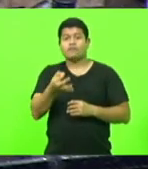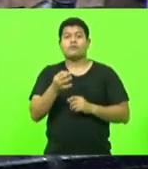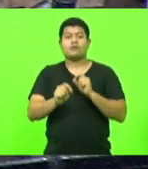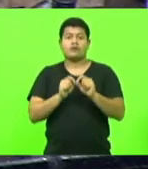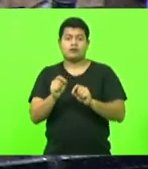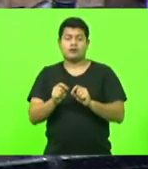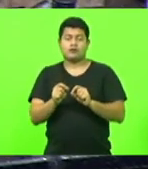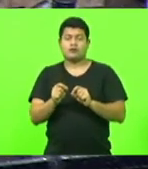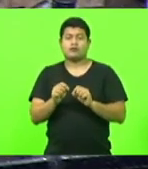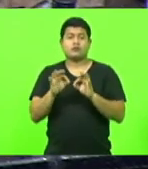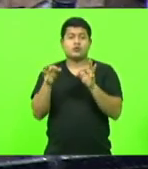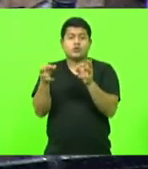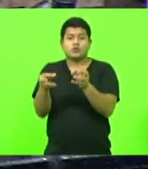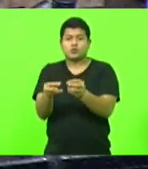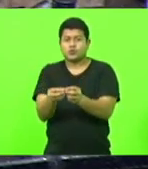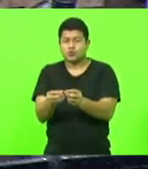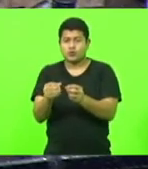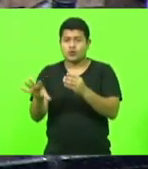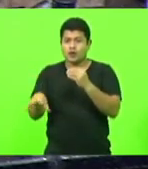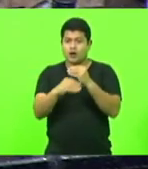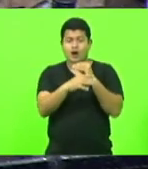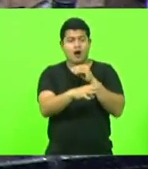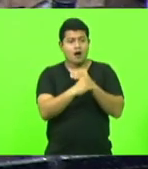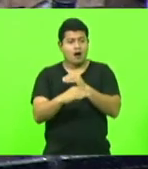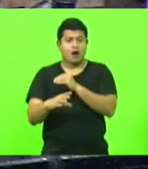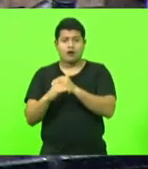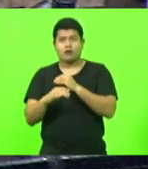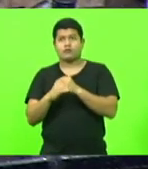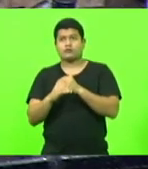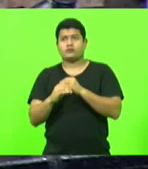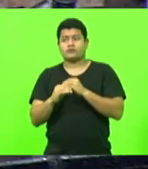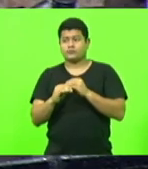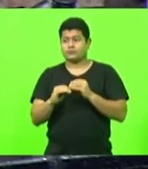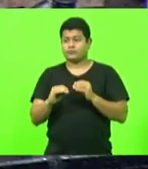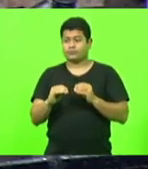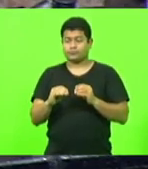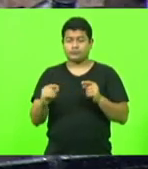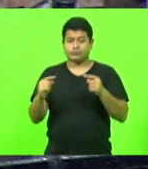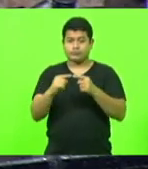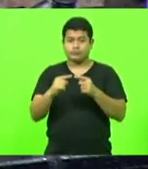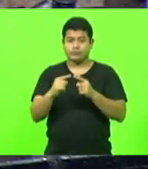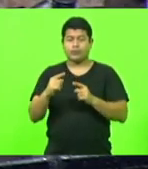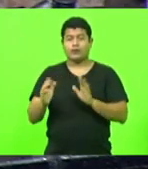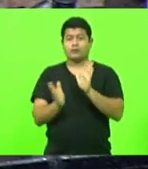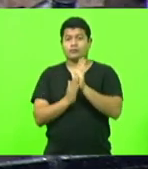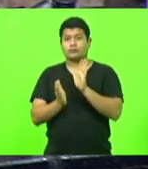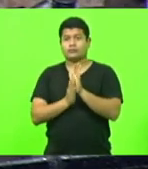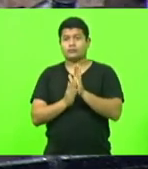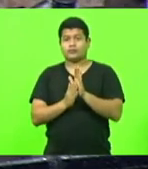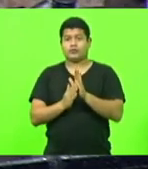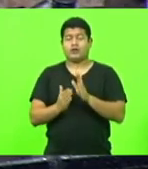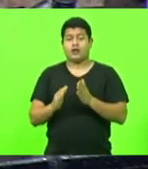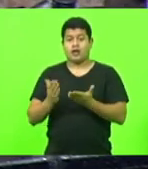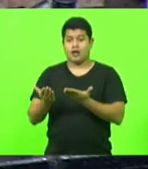as emendas em cima da proposta do governo, da reposição inflacionária,